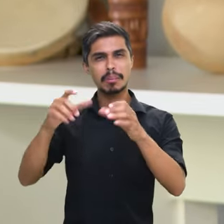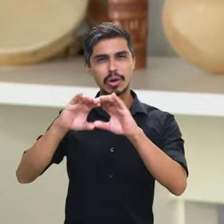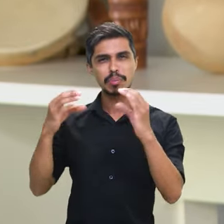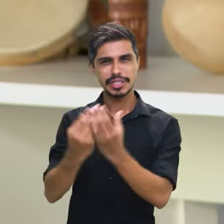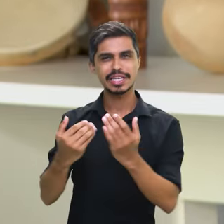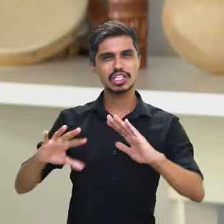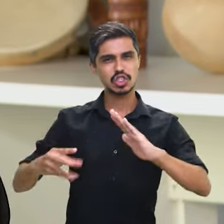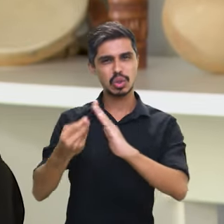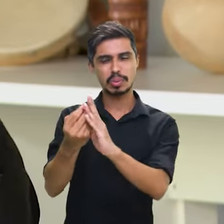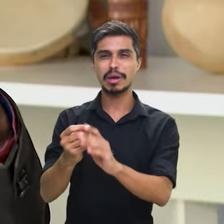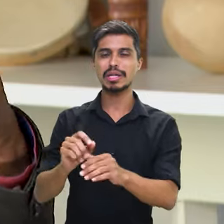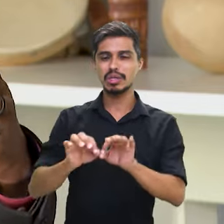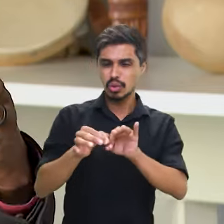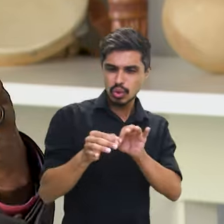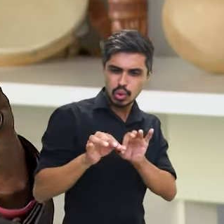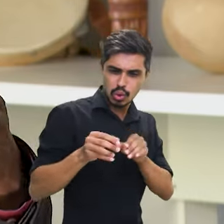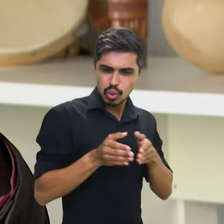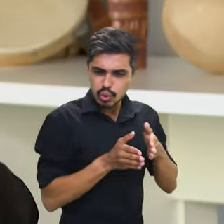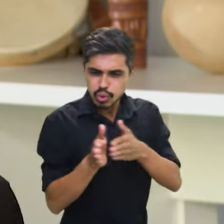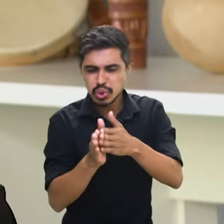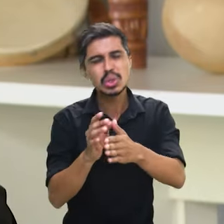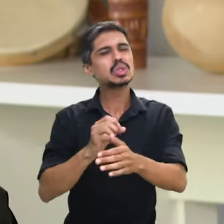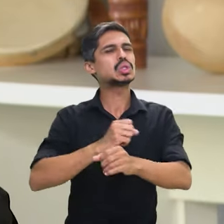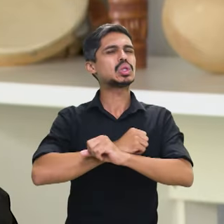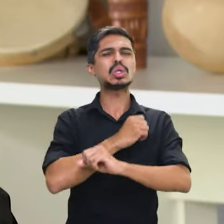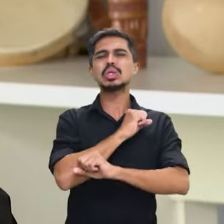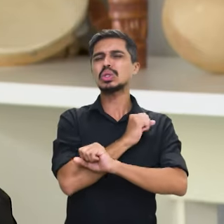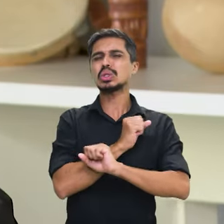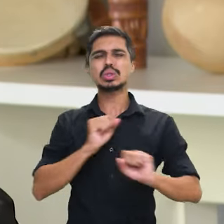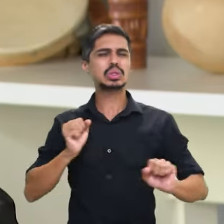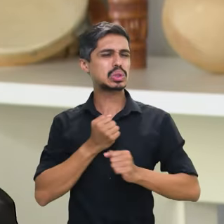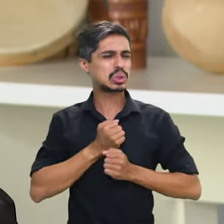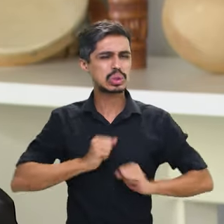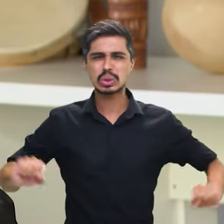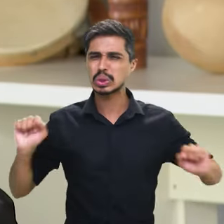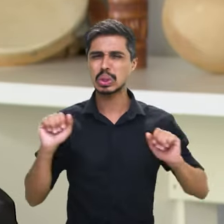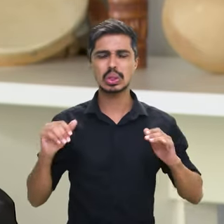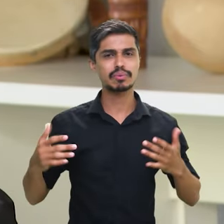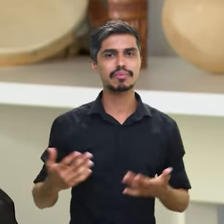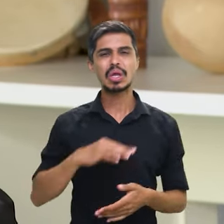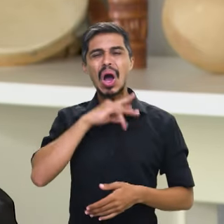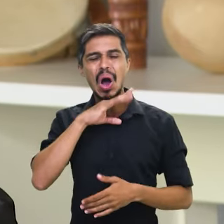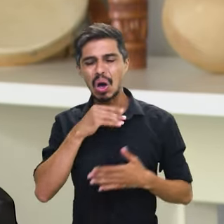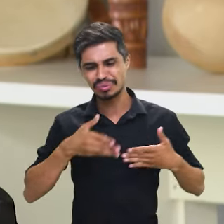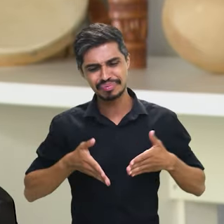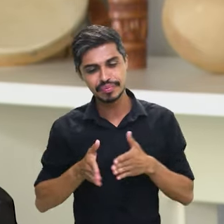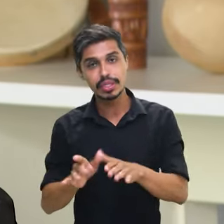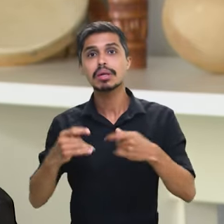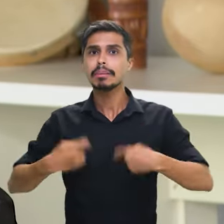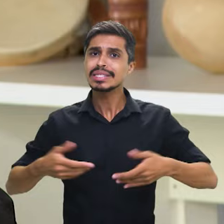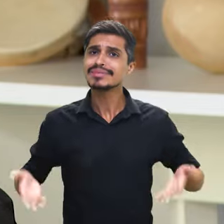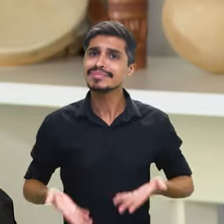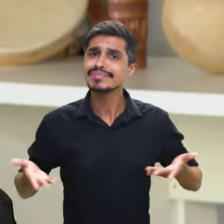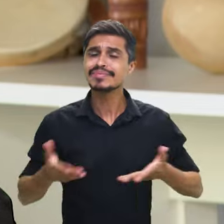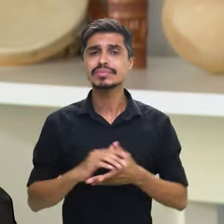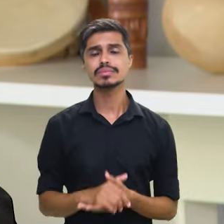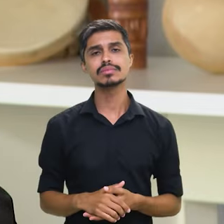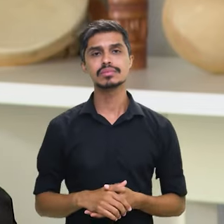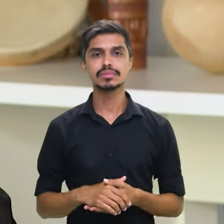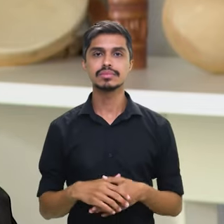horrível. Bastaria recuperar aquela estrada para favorecer o escoamento dos seus produtos, a educação.